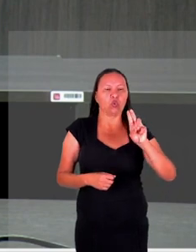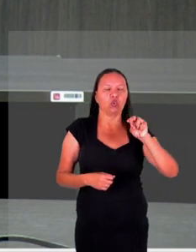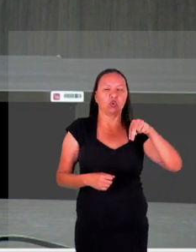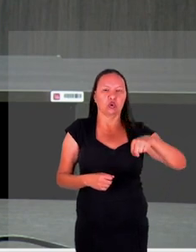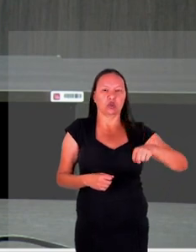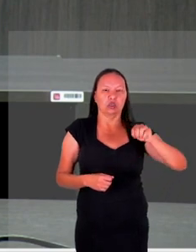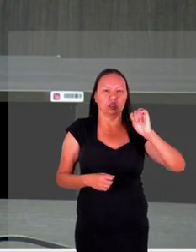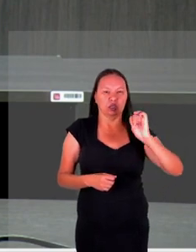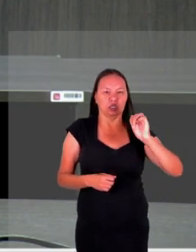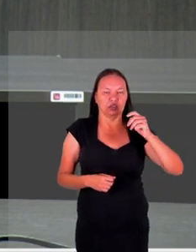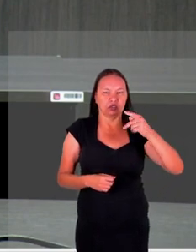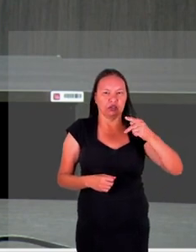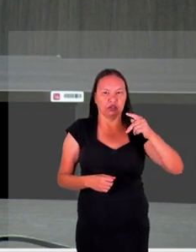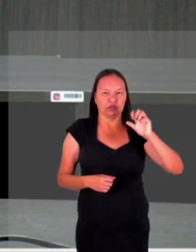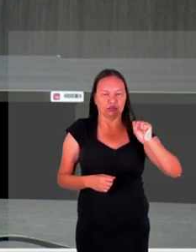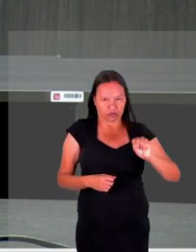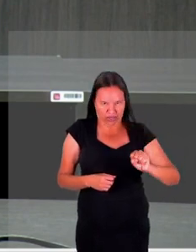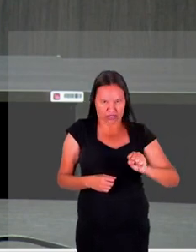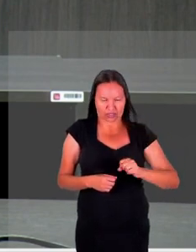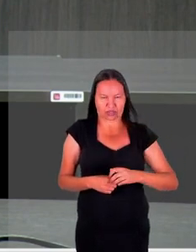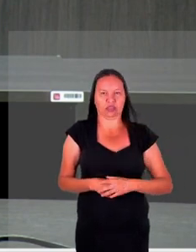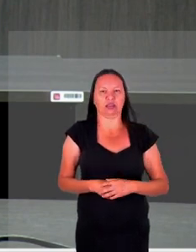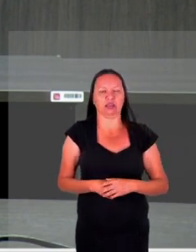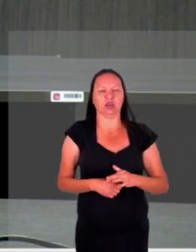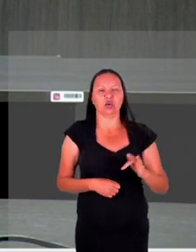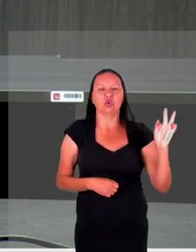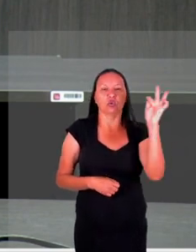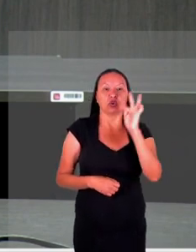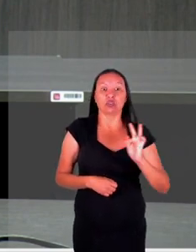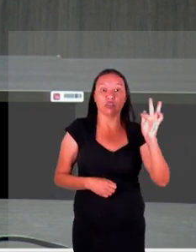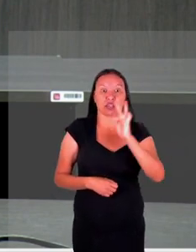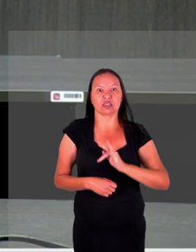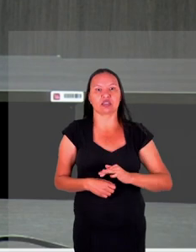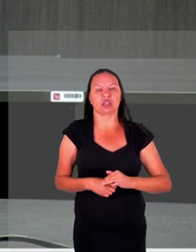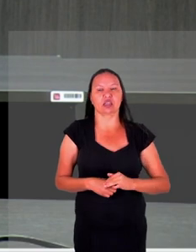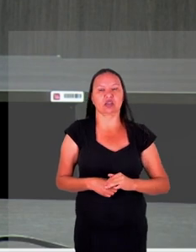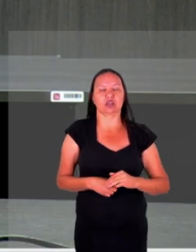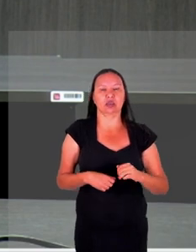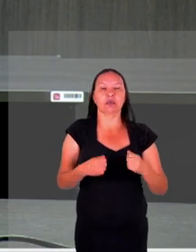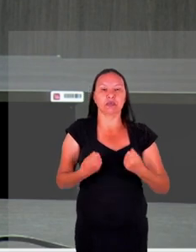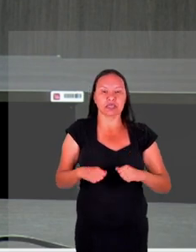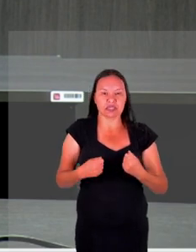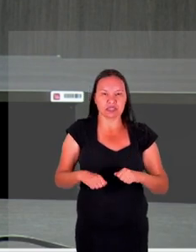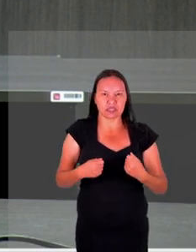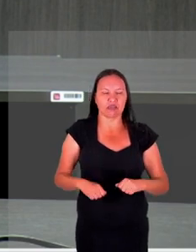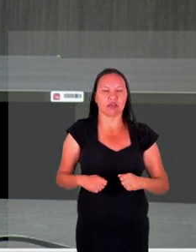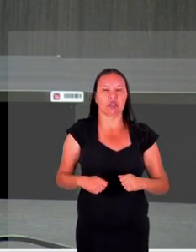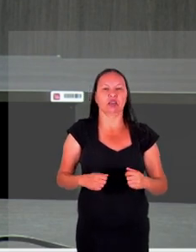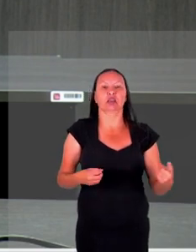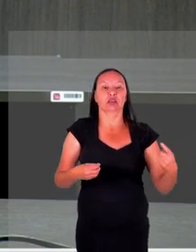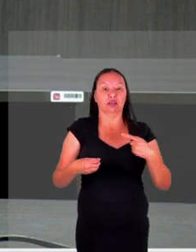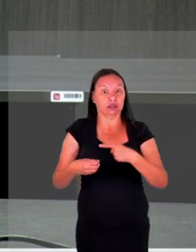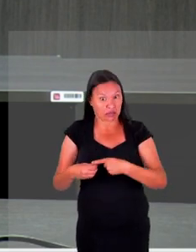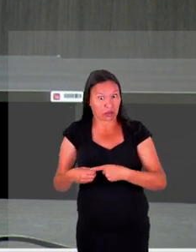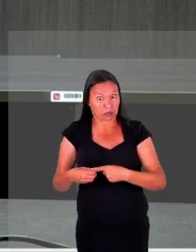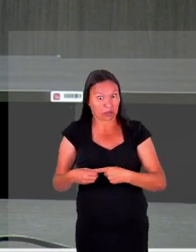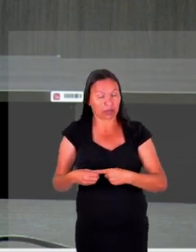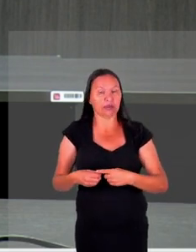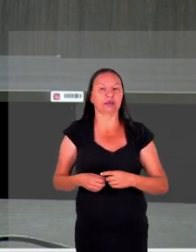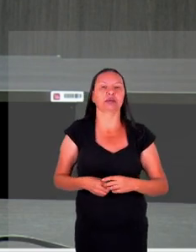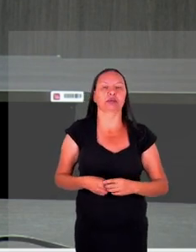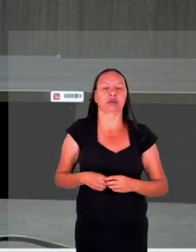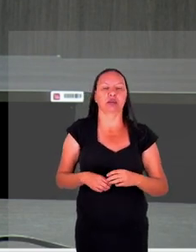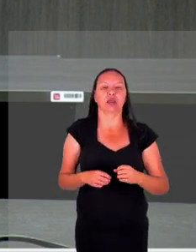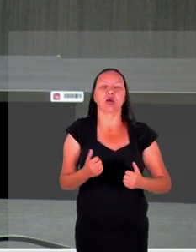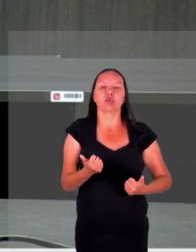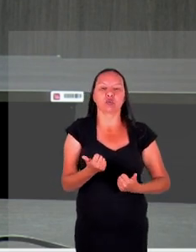então está indo pelo centro de serviço da universidade mas que poderia também estar sendo acessado pelo próprio centro de